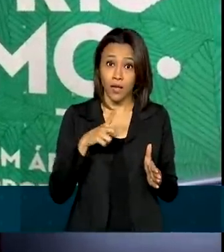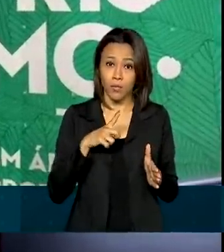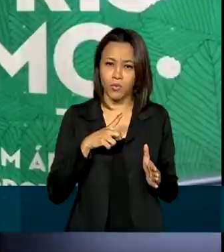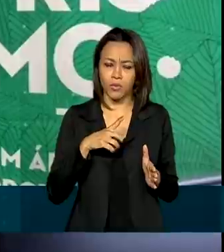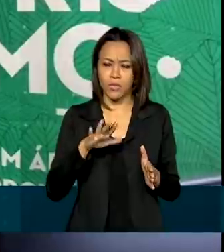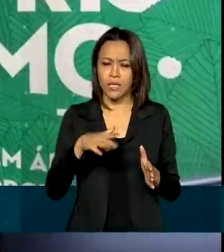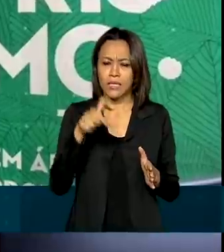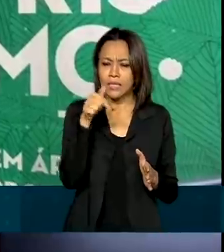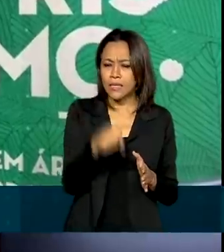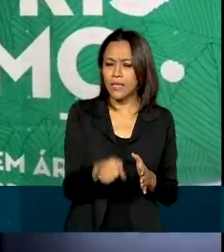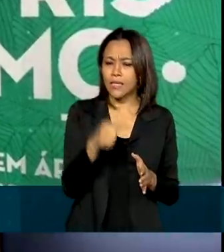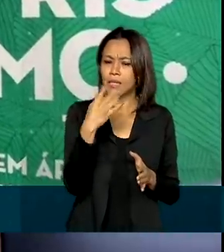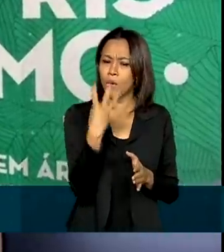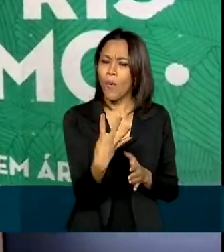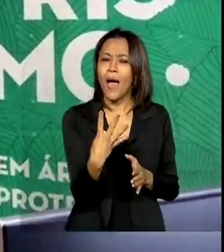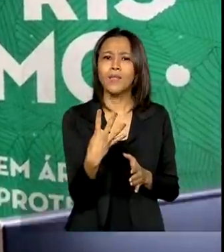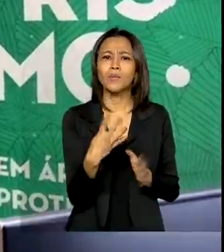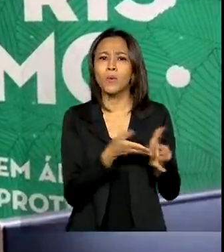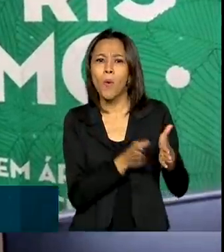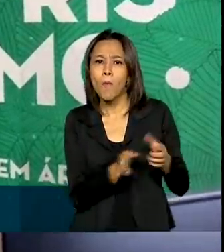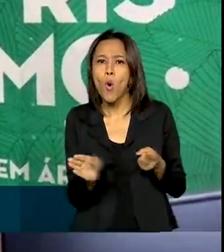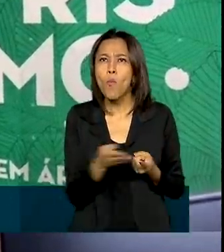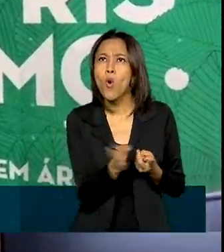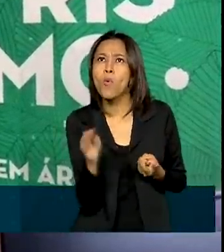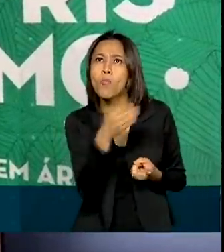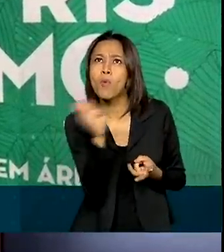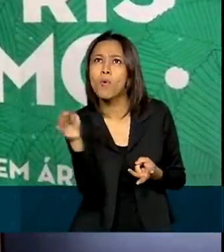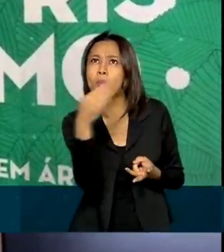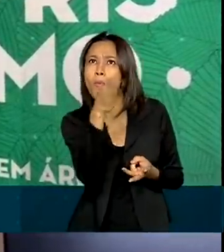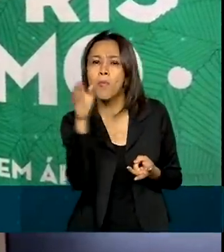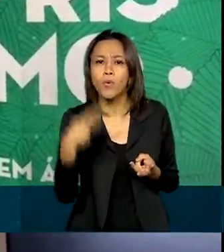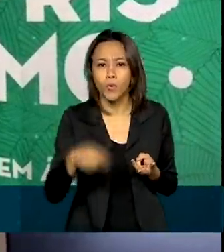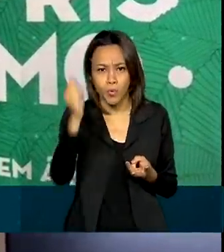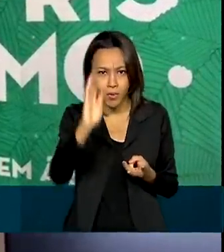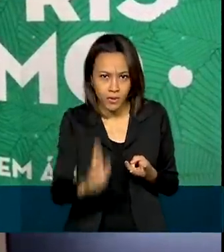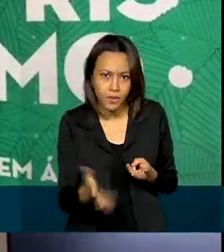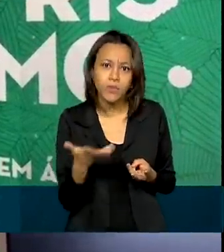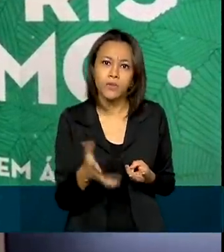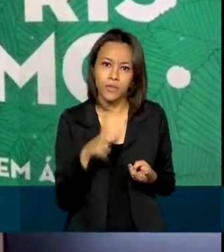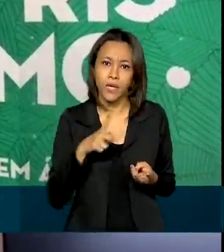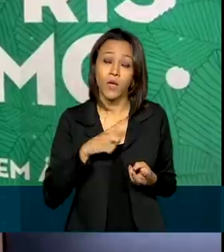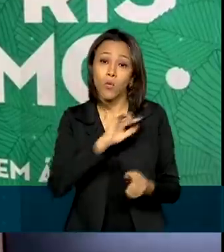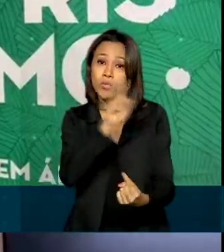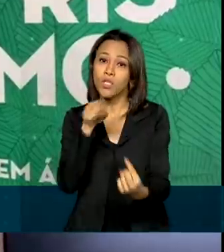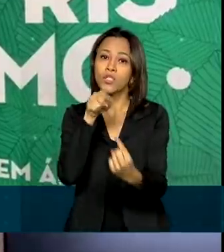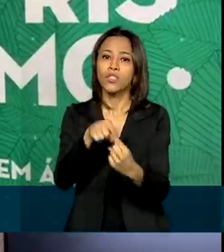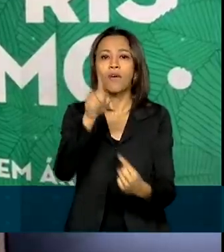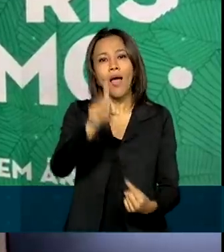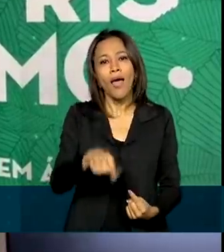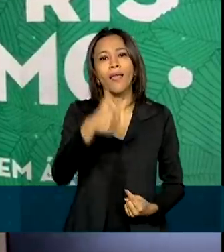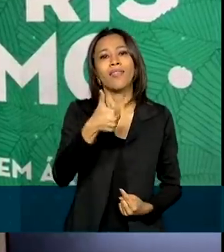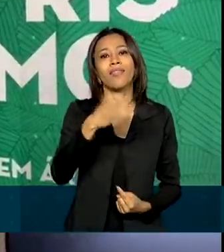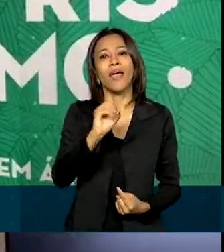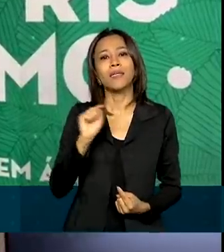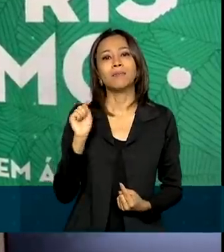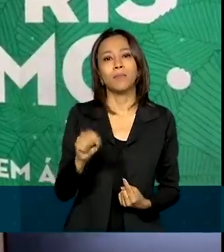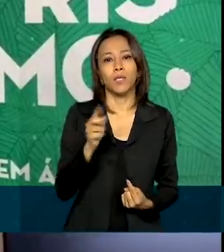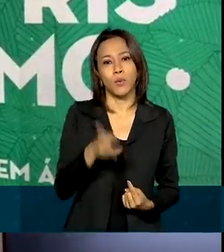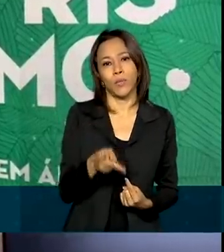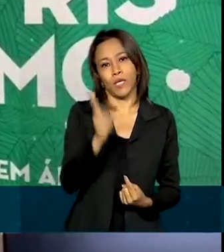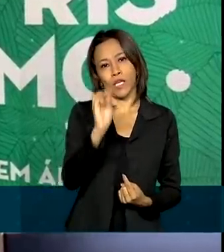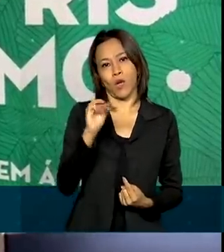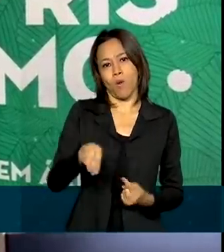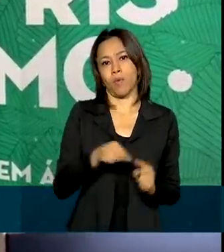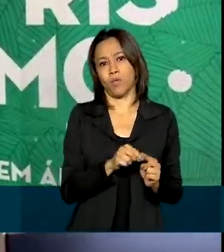aproximadamente 74 trilhas nacionais e regionais, e o objetivo é alcançar 10.500 quilômetros em aproximadamente